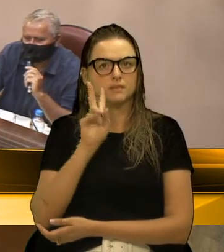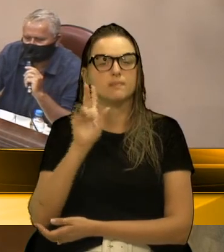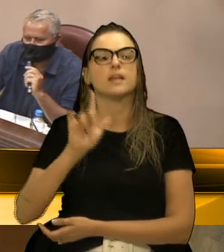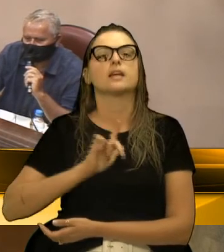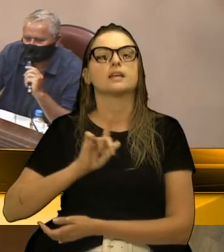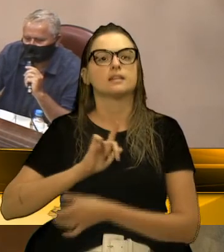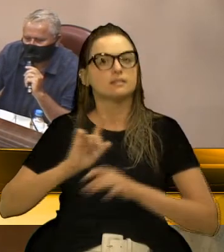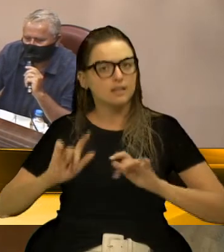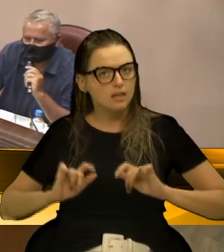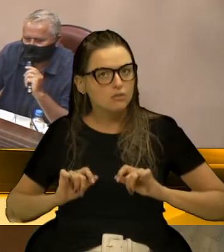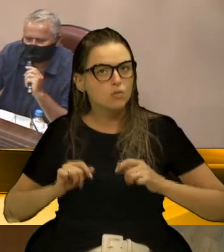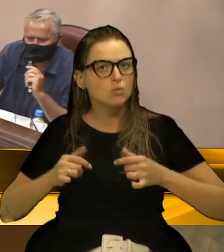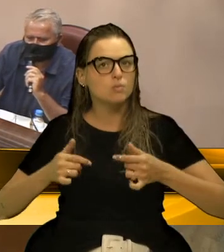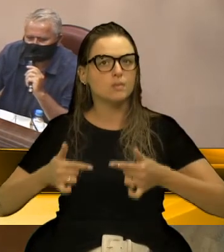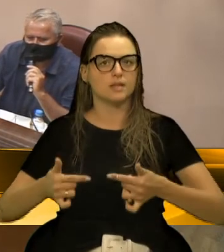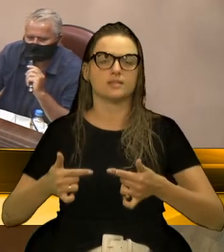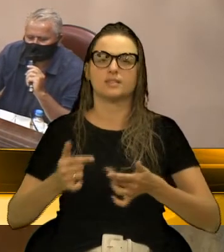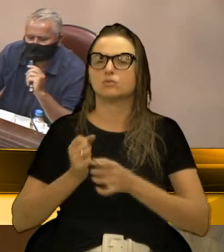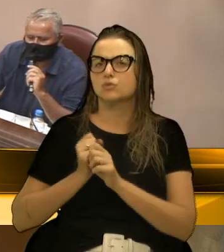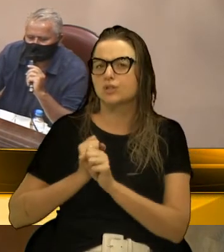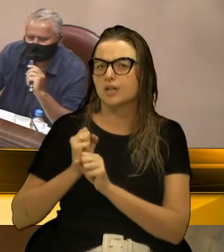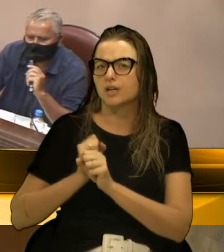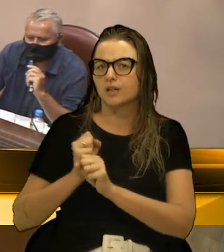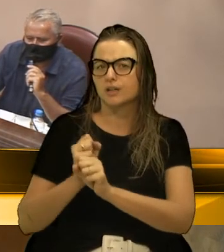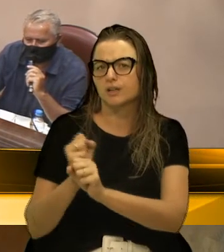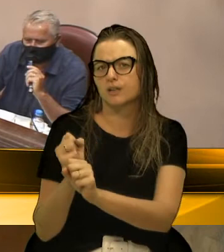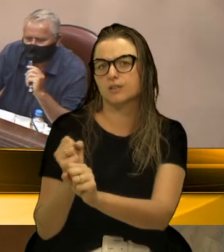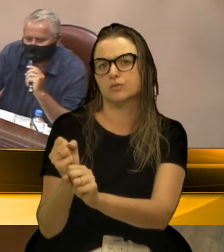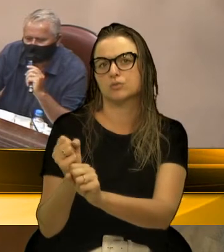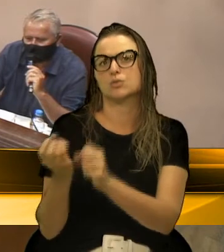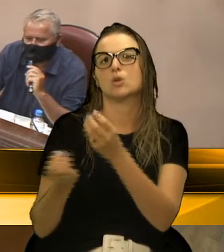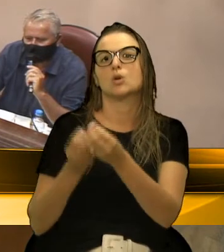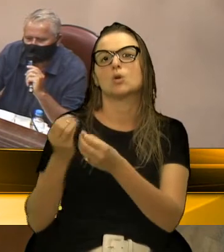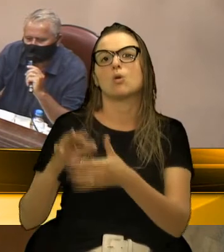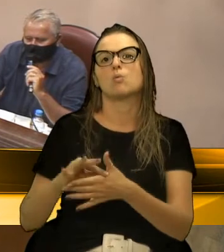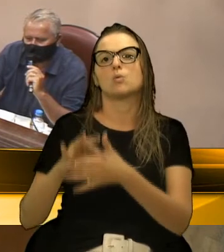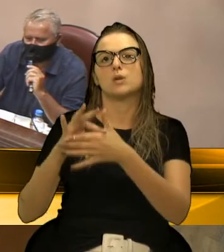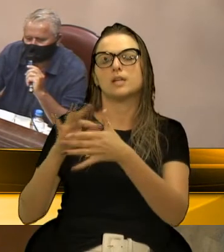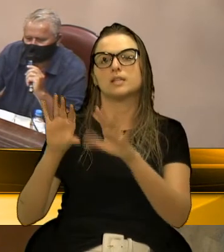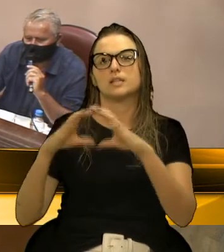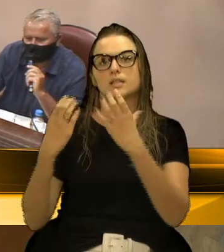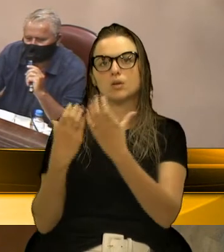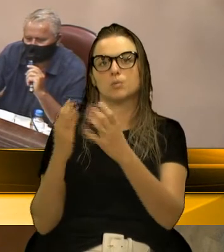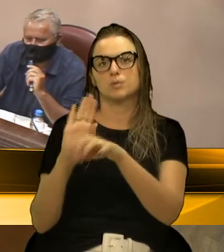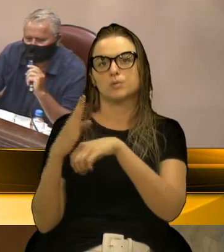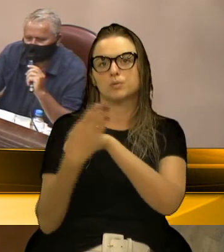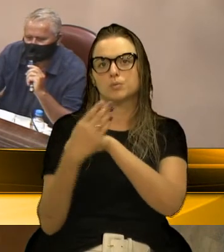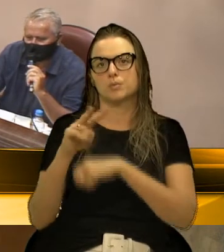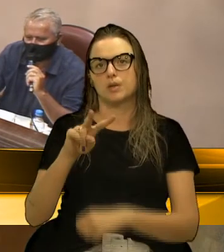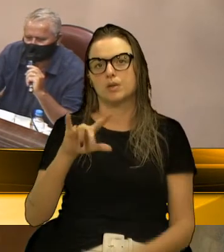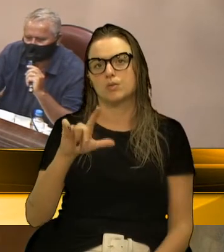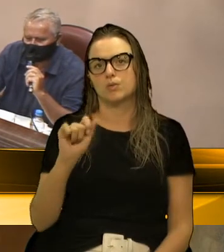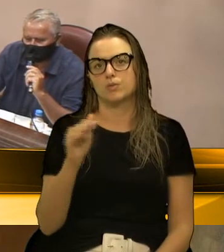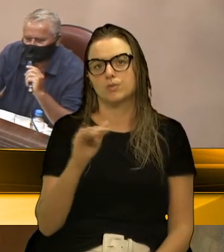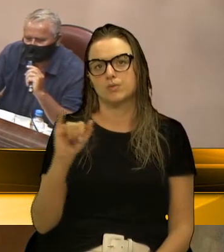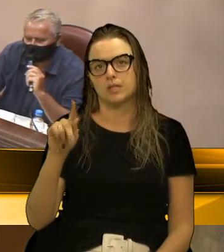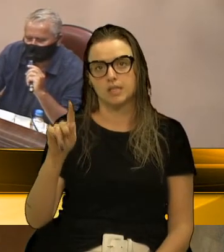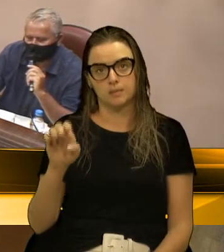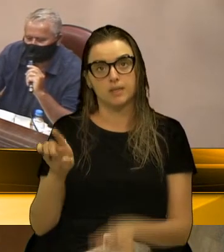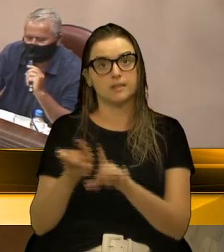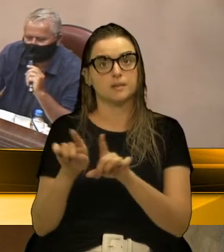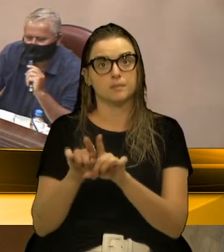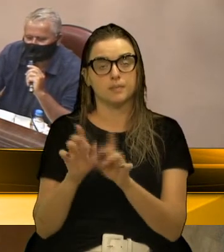ação de muitos anos como líder comunitário do Vila IP, na Comissão da Saúde também,